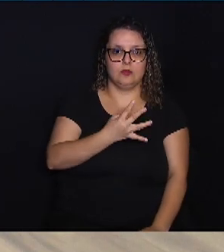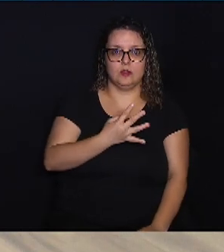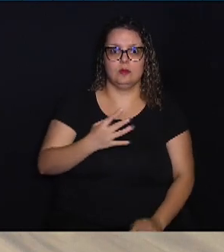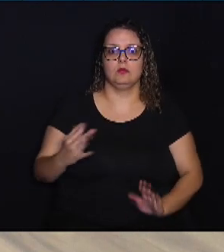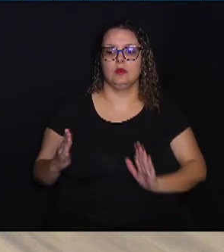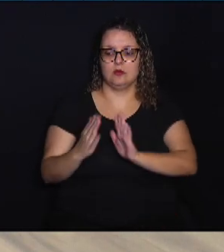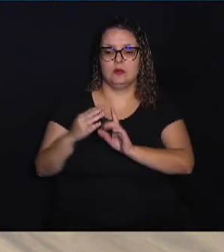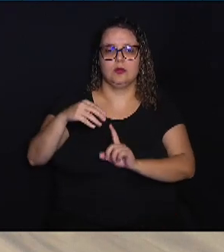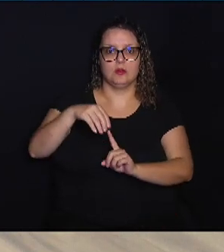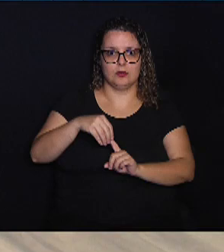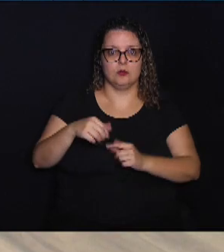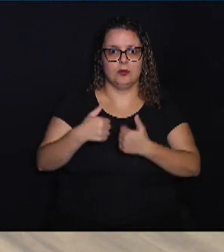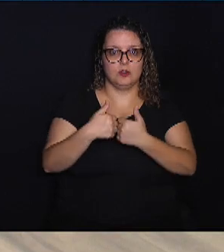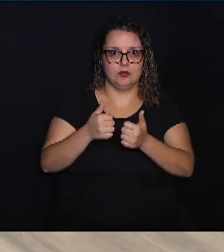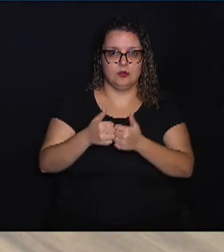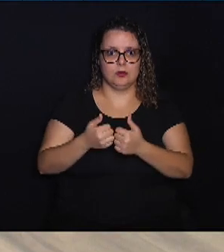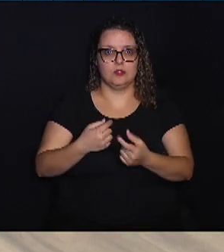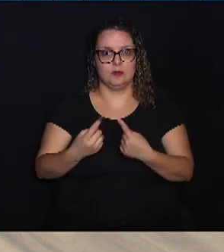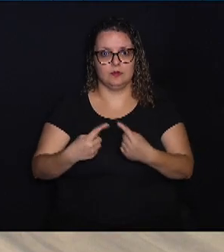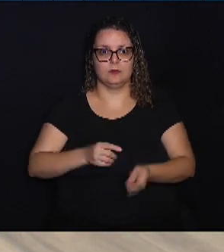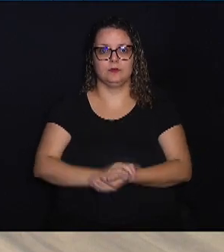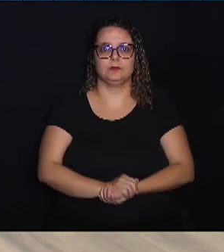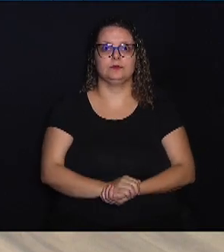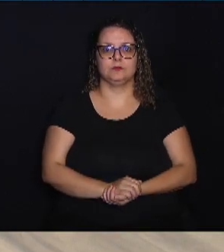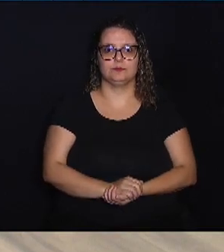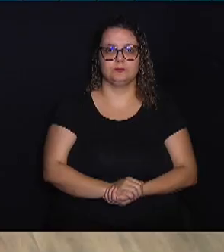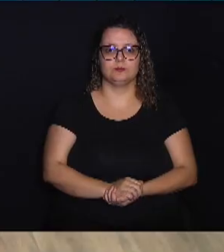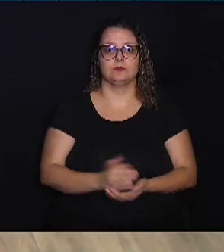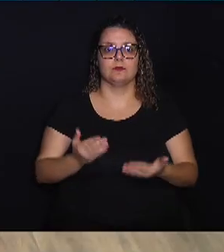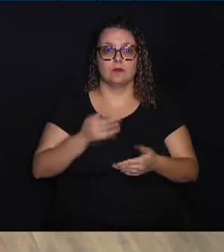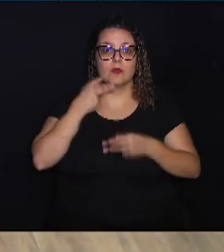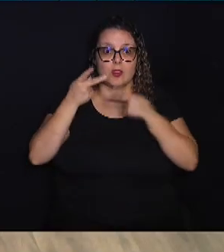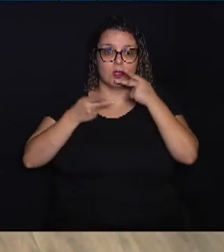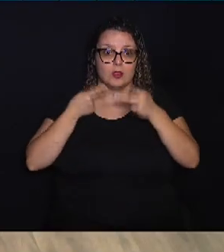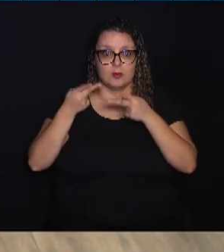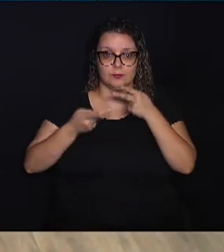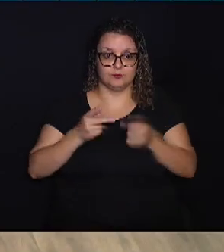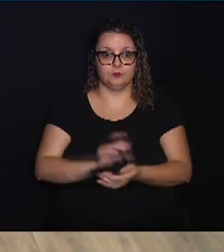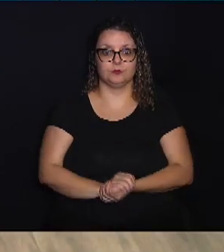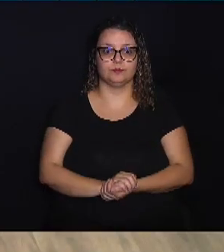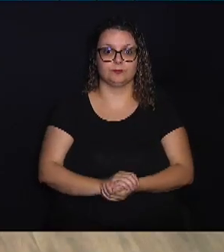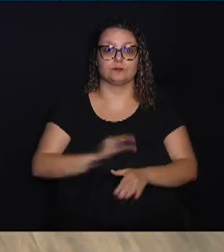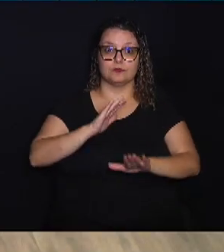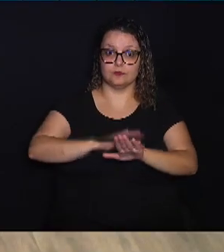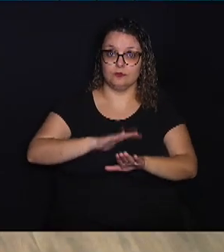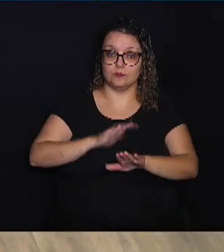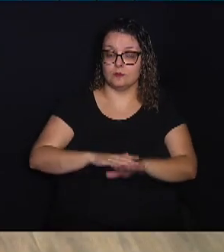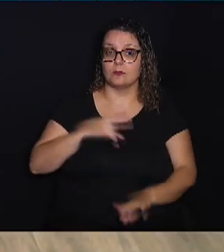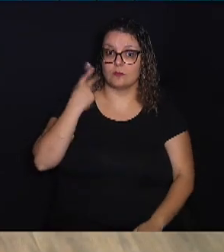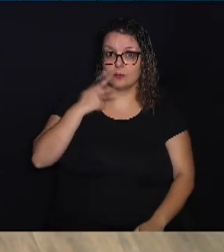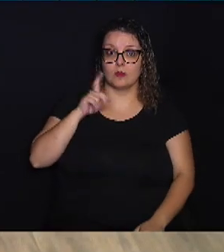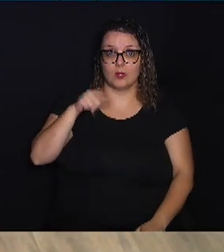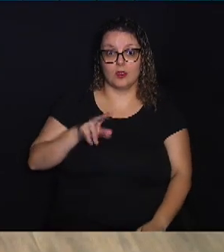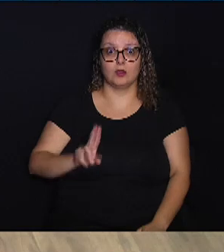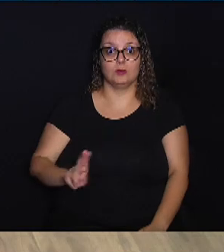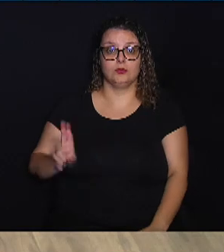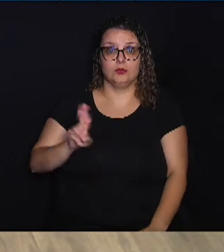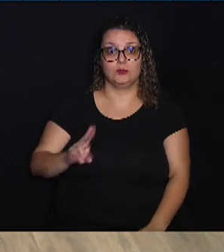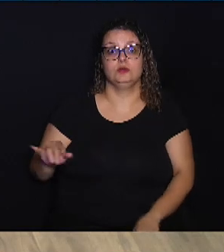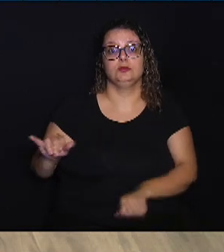ponto de ônibus, que fica na mesma via. Agora a gente vai falar de uma ação parlamentar, que é o uso de uma